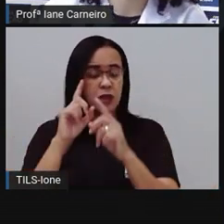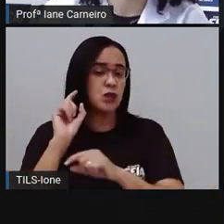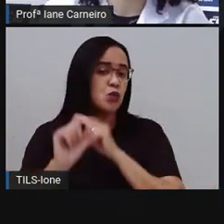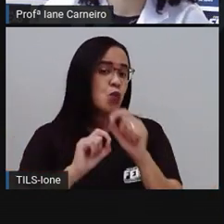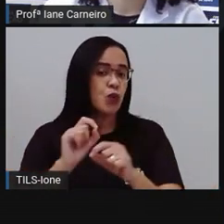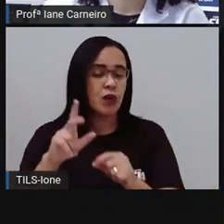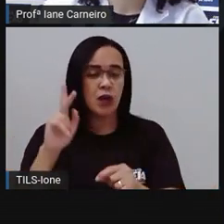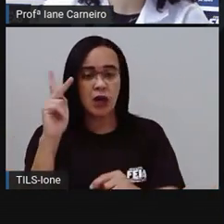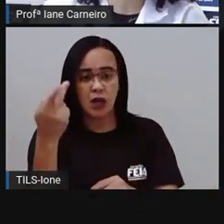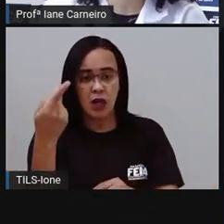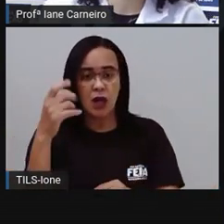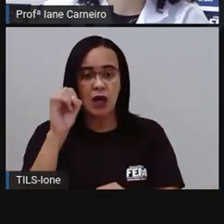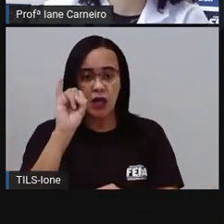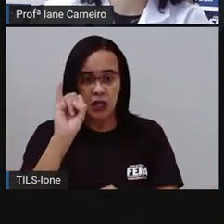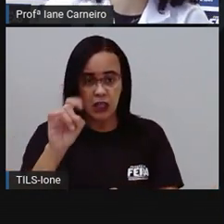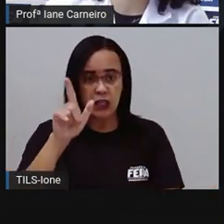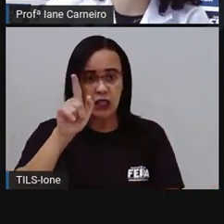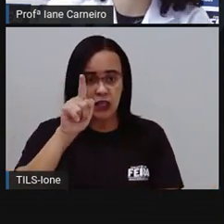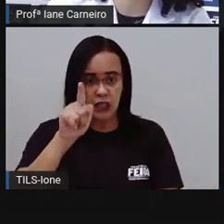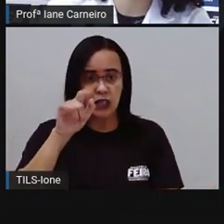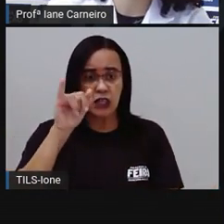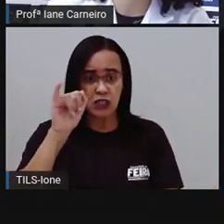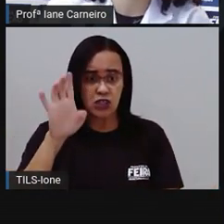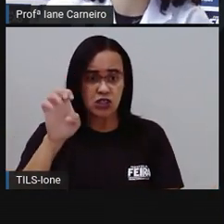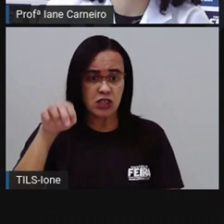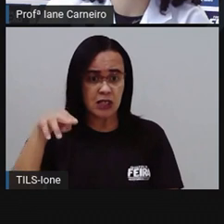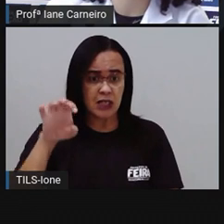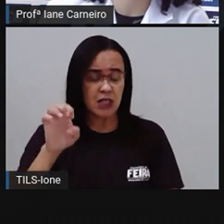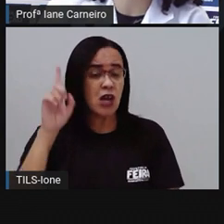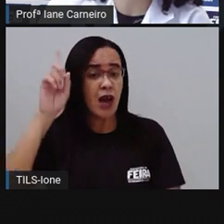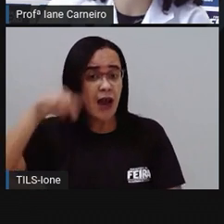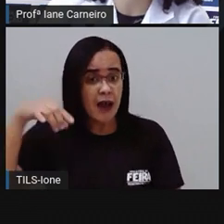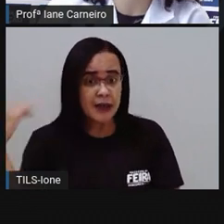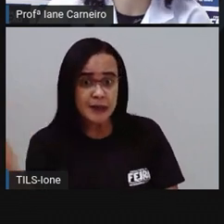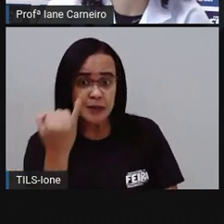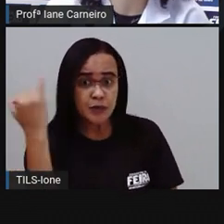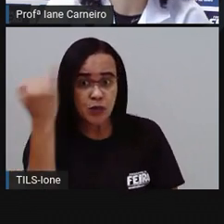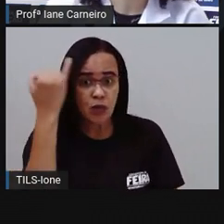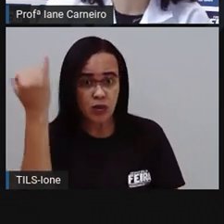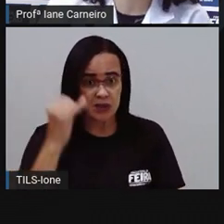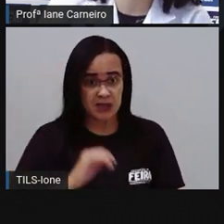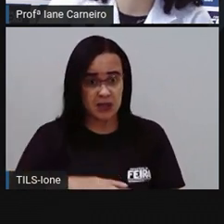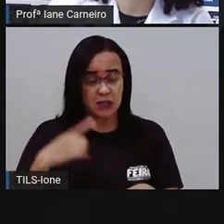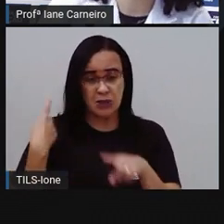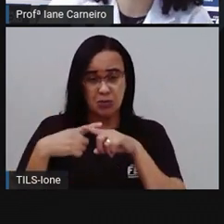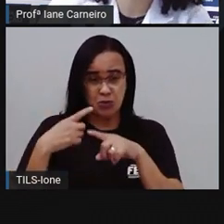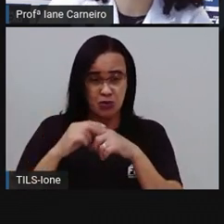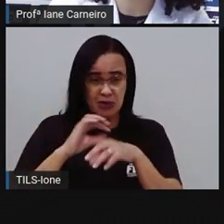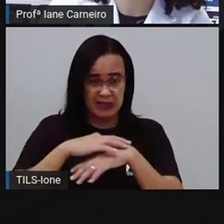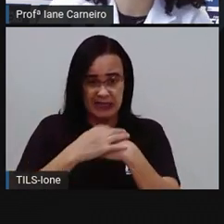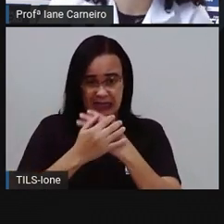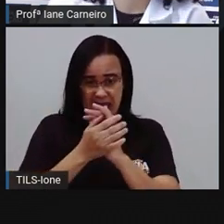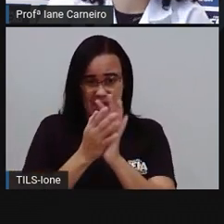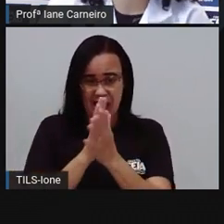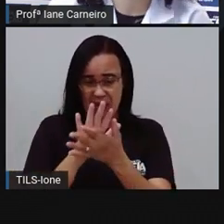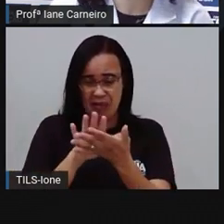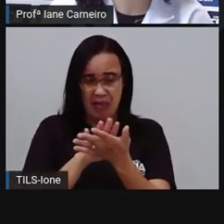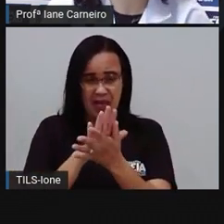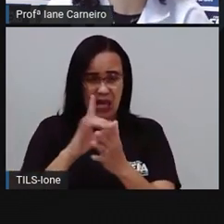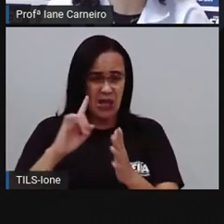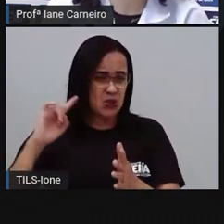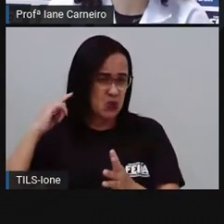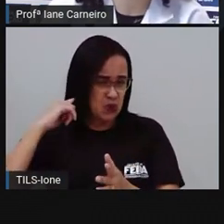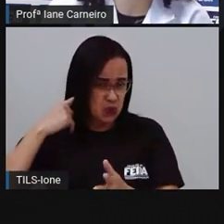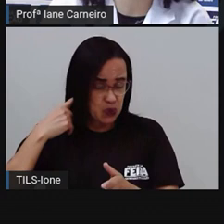importante. A sujeira que fica nas mãozinhas, por exemplo, passa para a comida e vira lombriga lá na